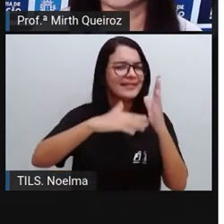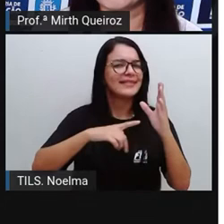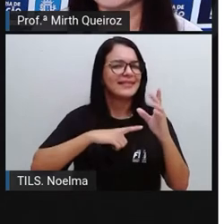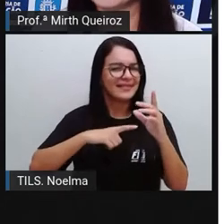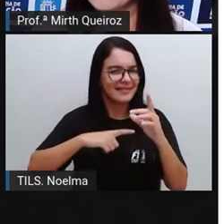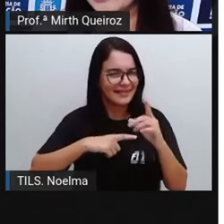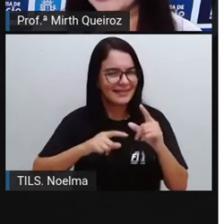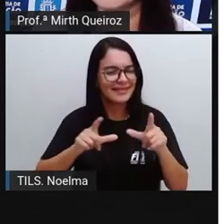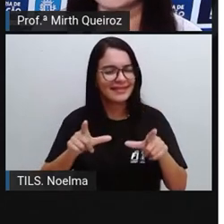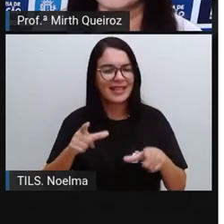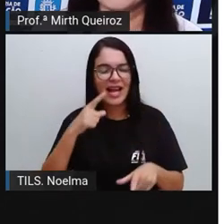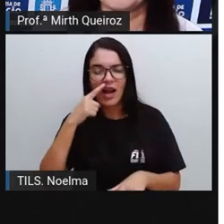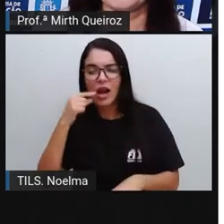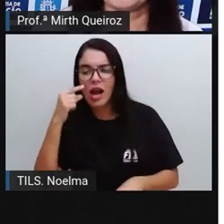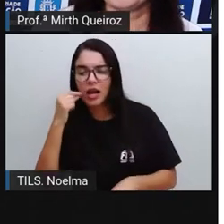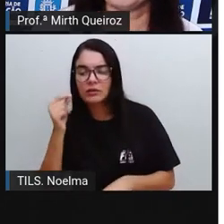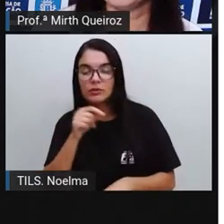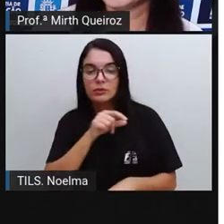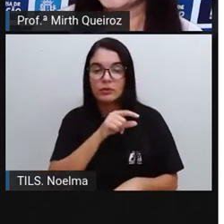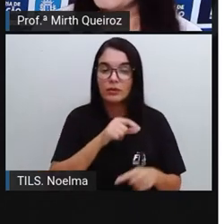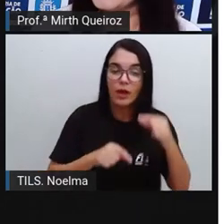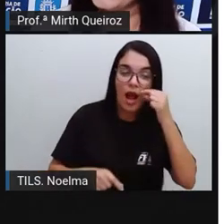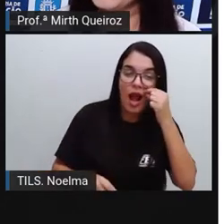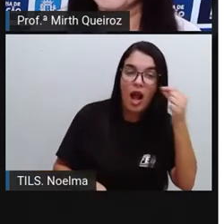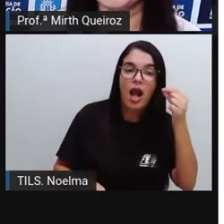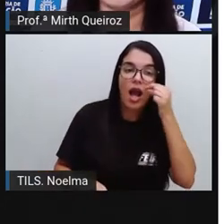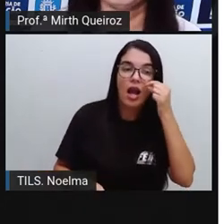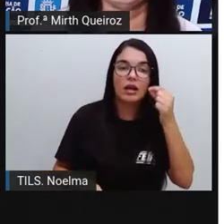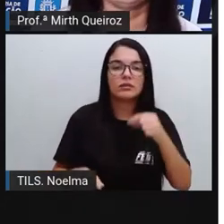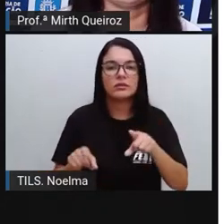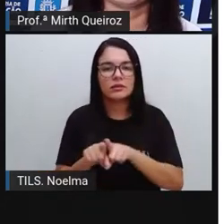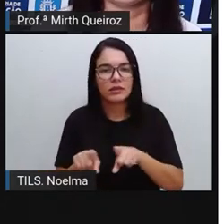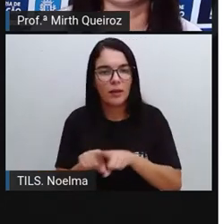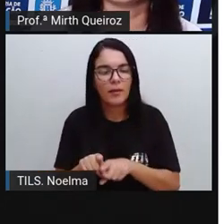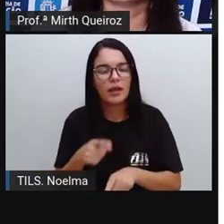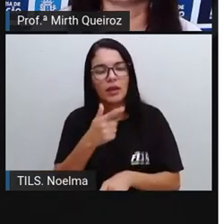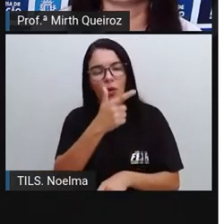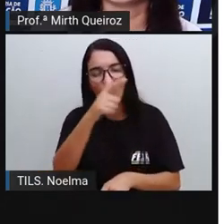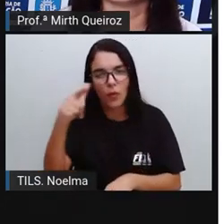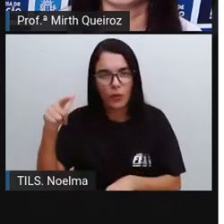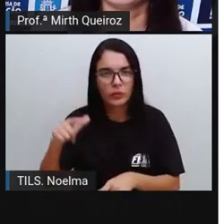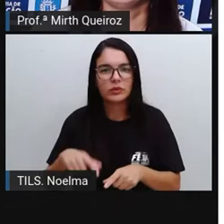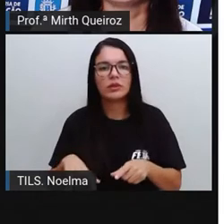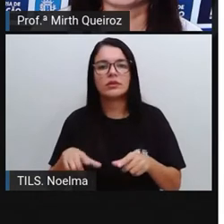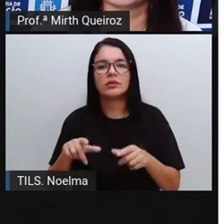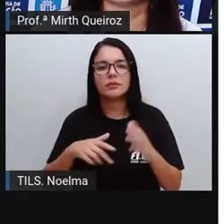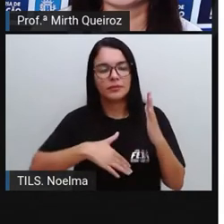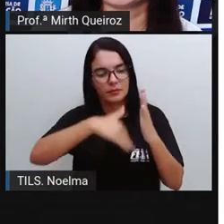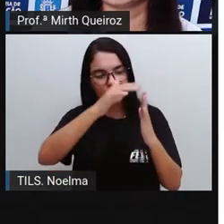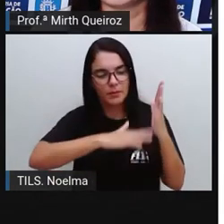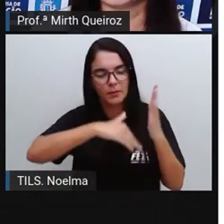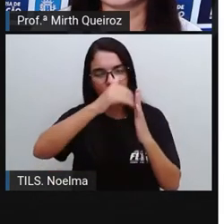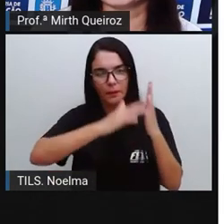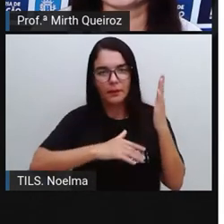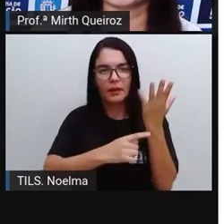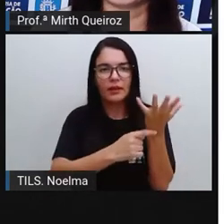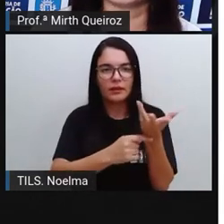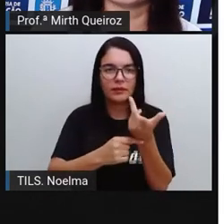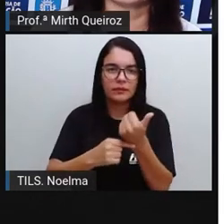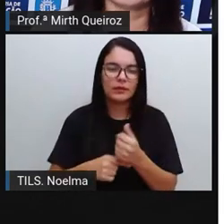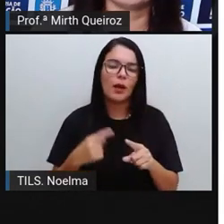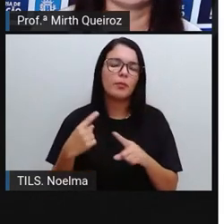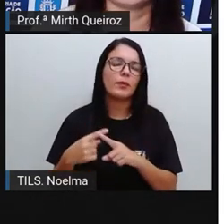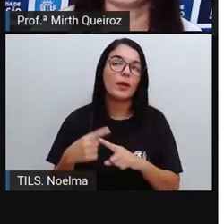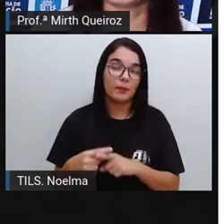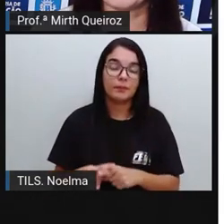telas O Gato e o Rato, em Monakets, né? E em algumas esculturas. Os gatos, além de transmitirem a